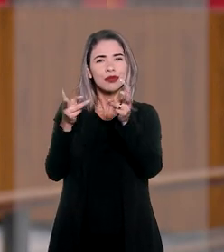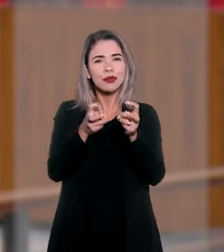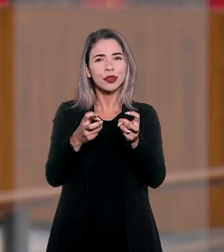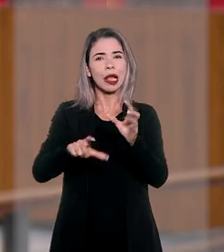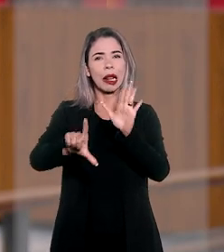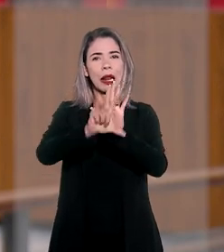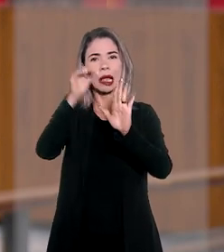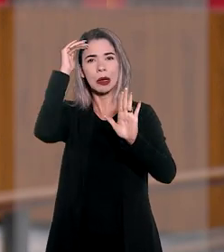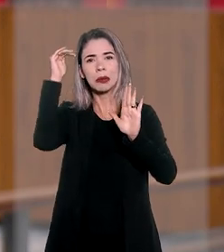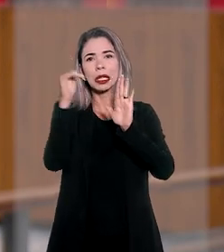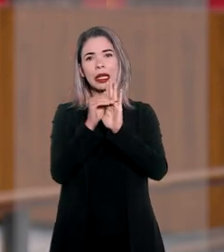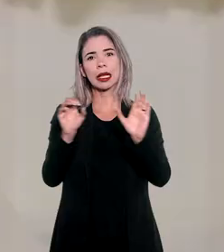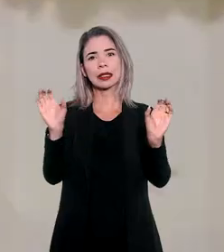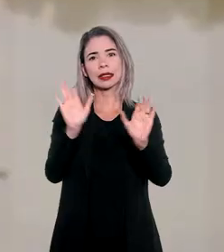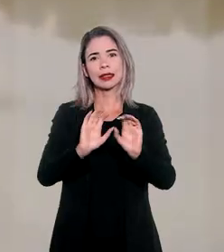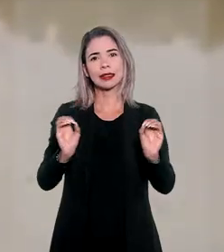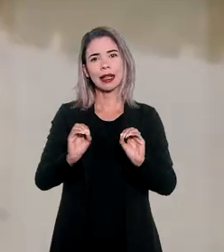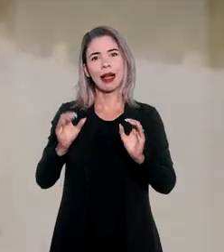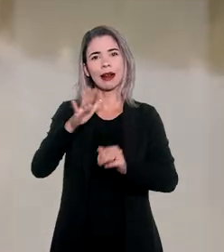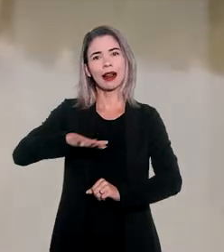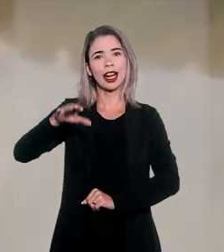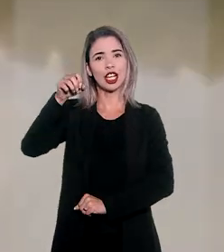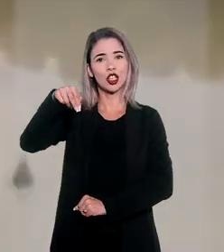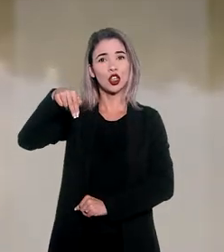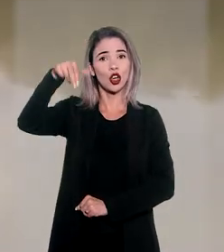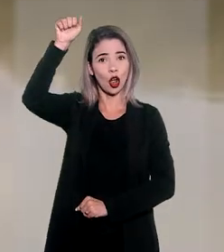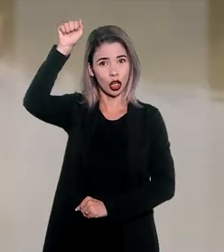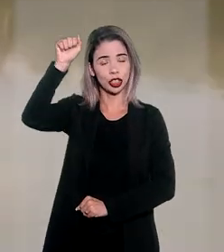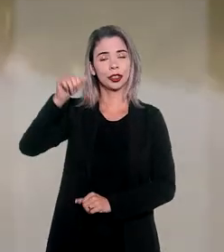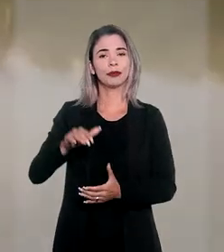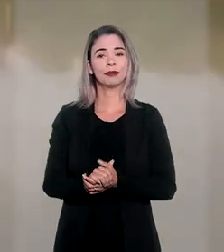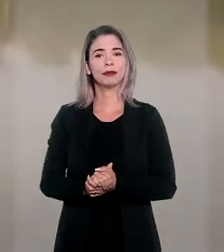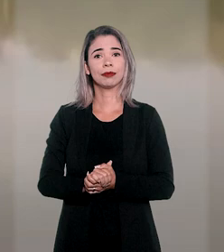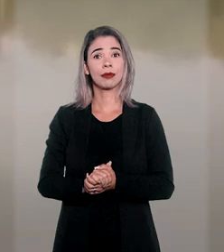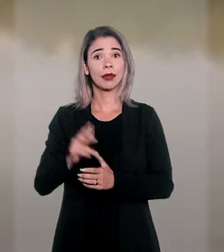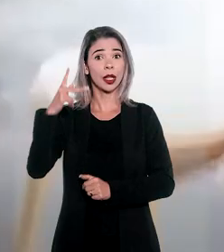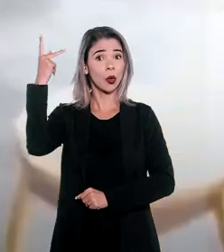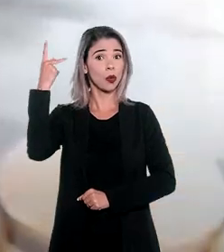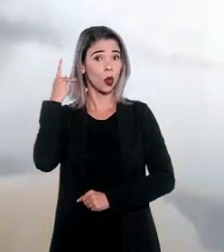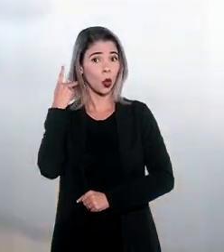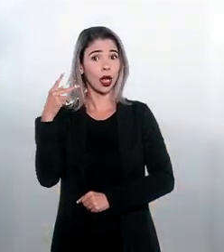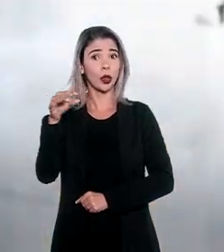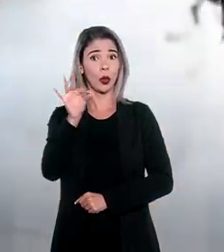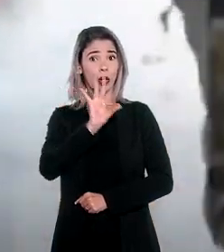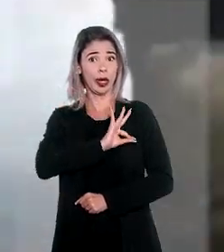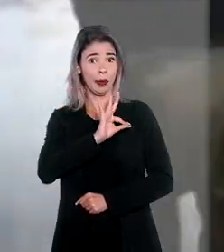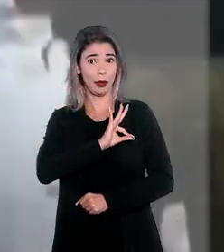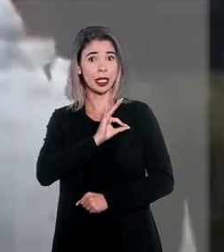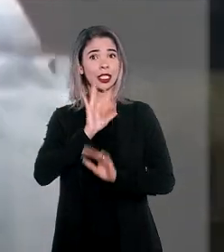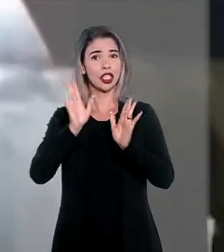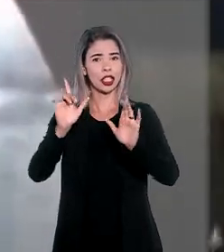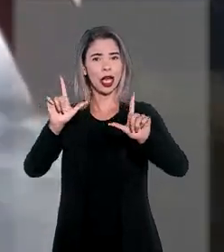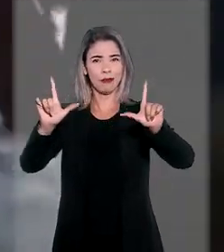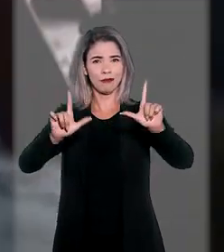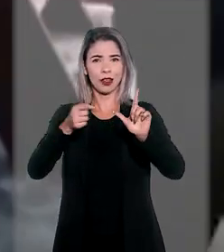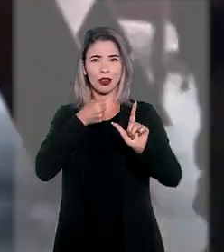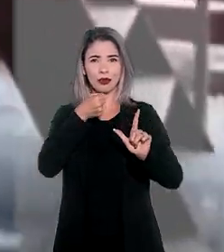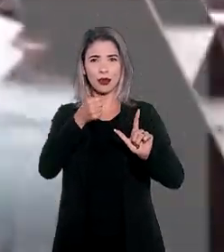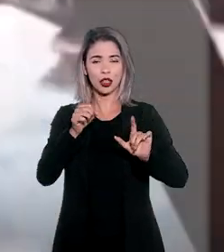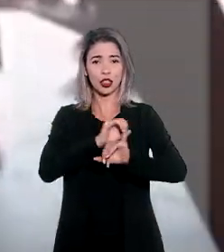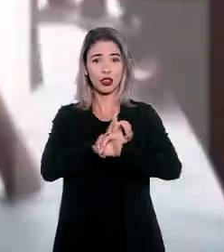legal na região norte. Tanto o procurador da República quanto o delegado da Polícia Federal, citados na reportagem,